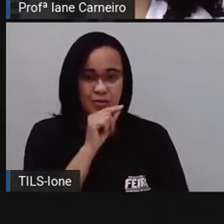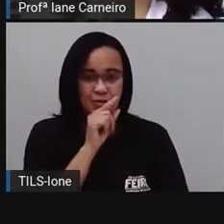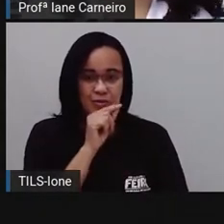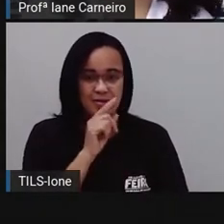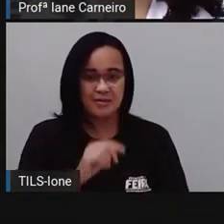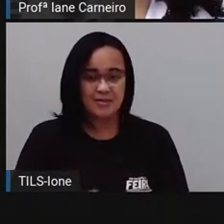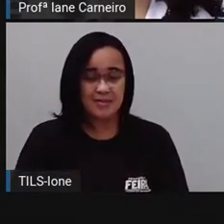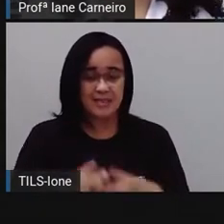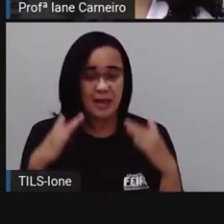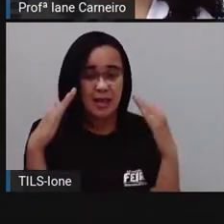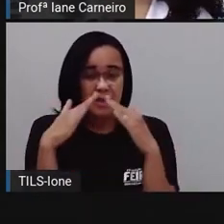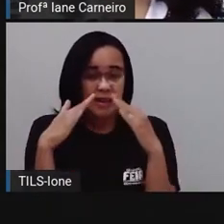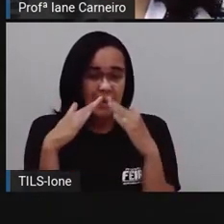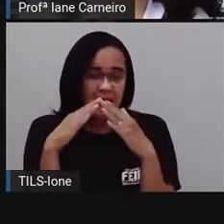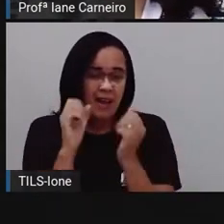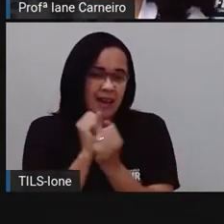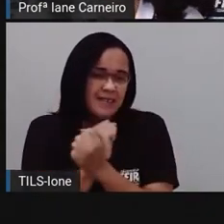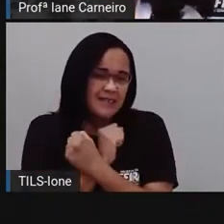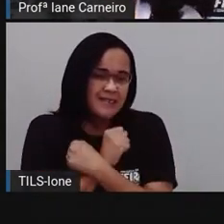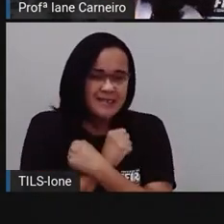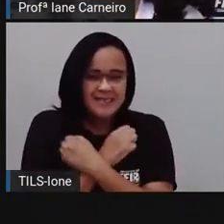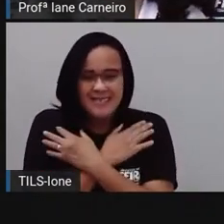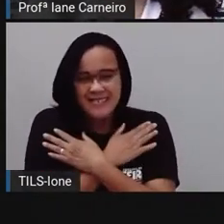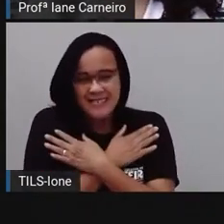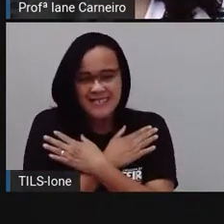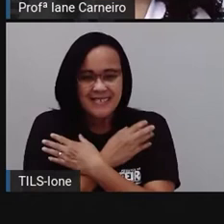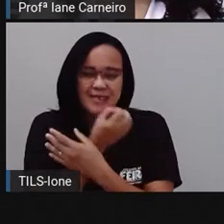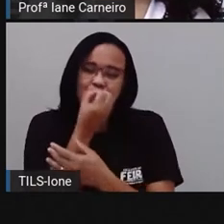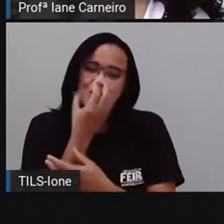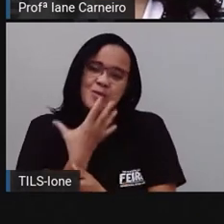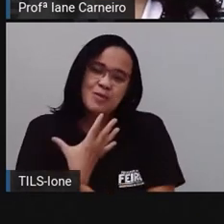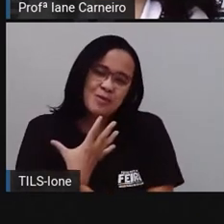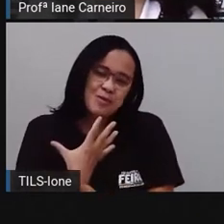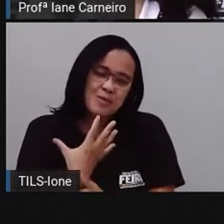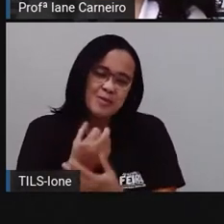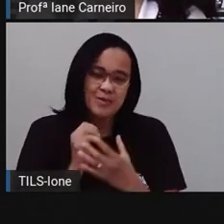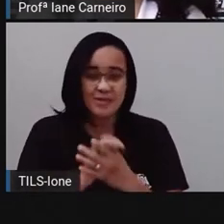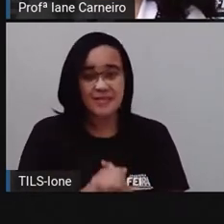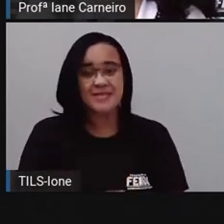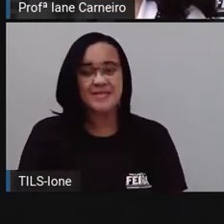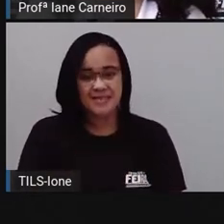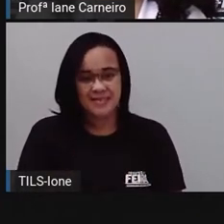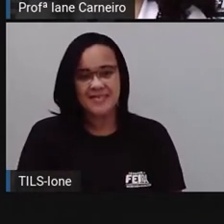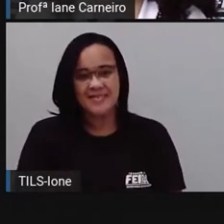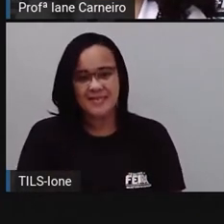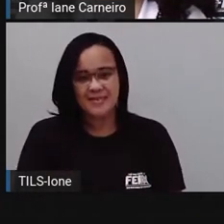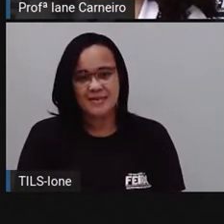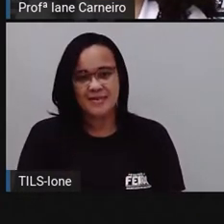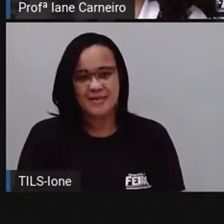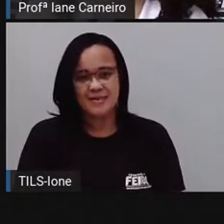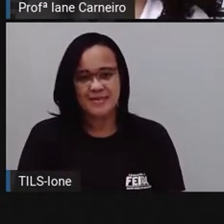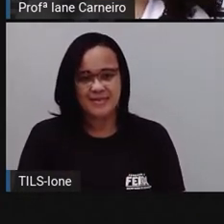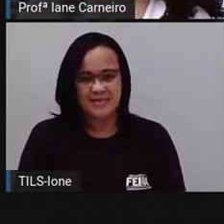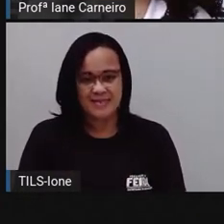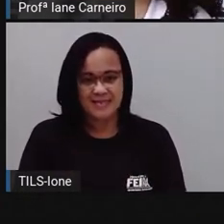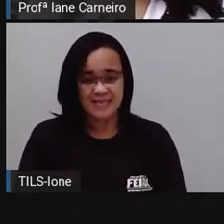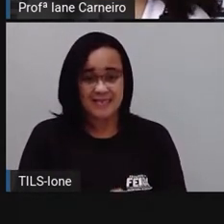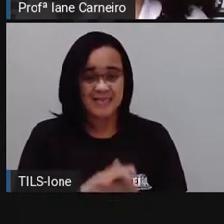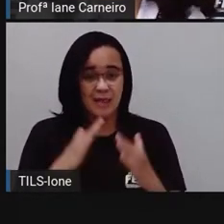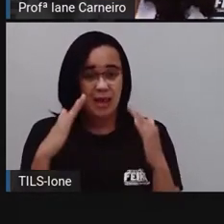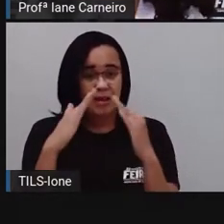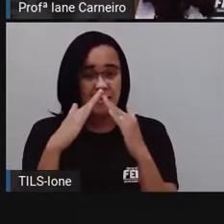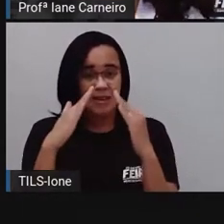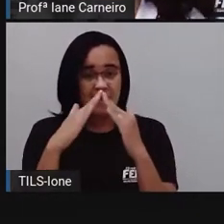casa aconchegante. Casa Casa